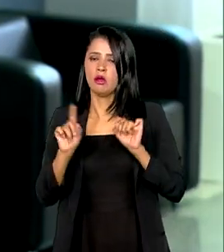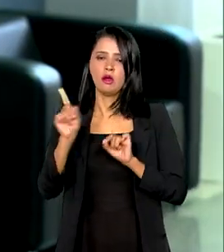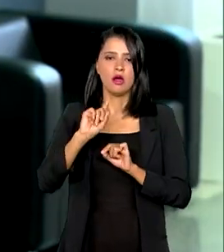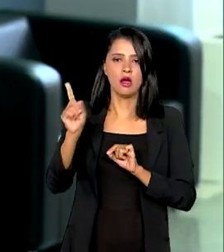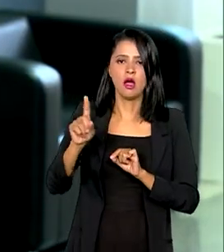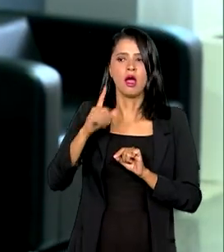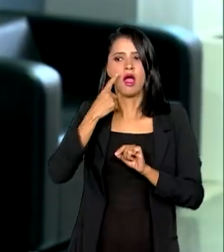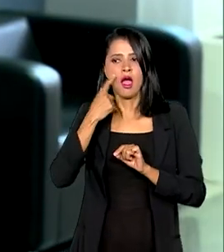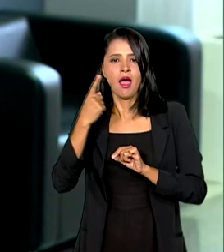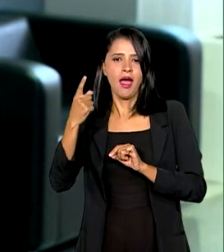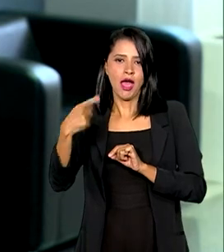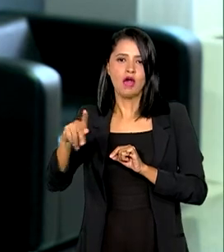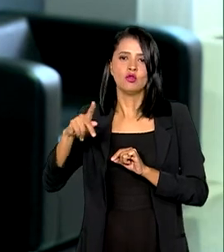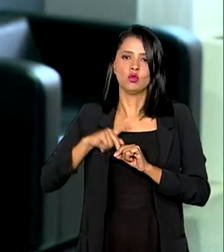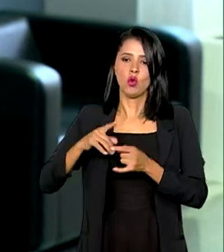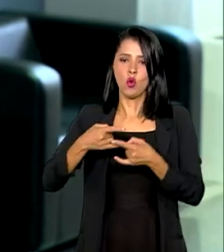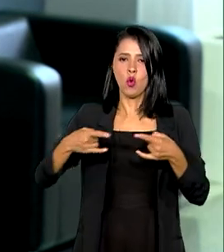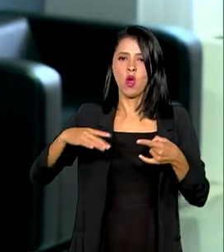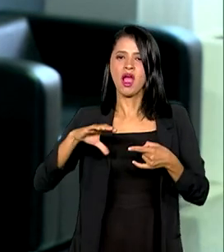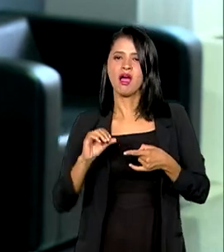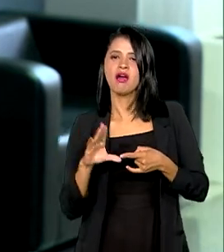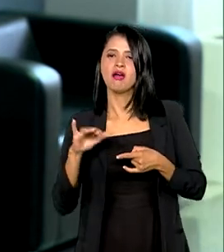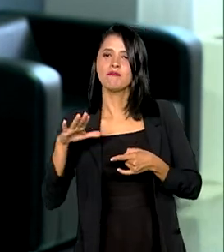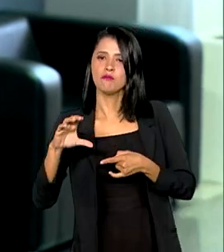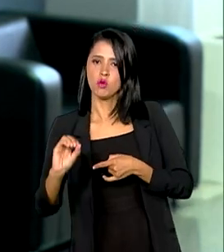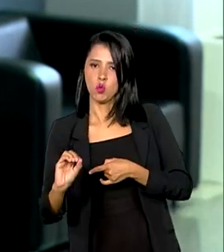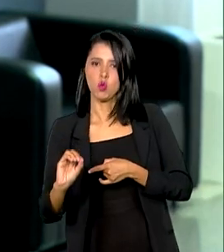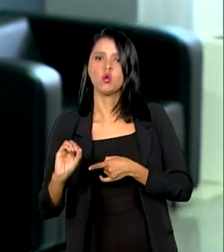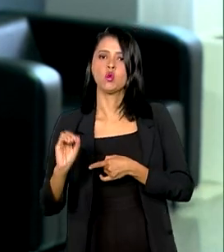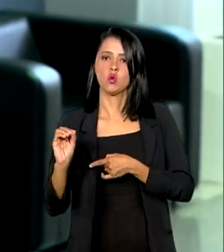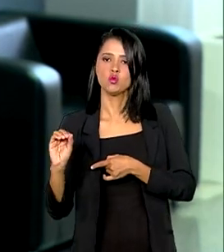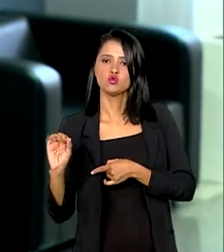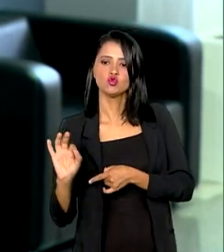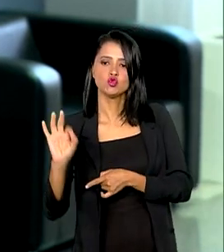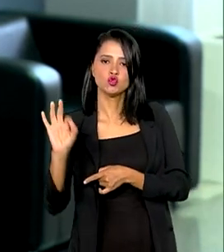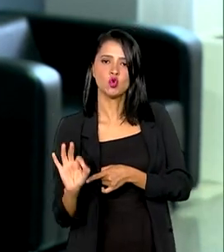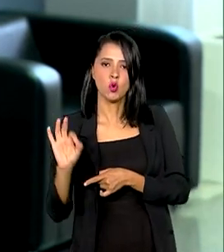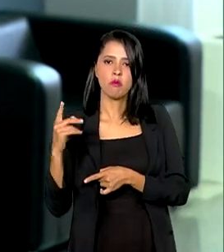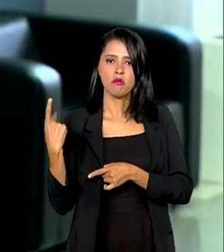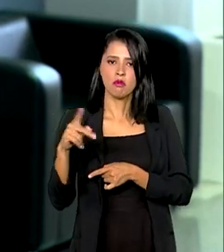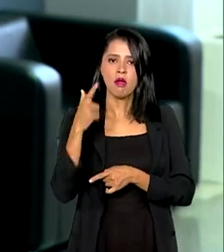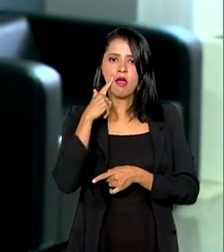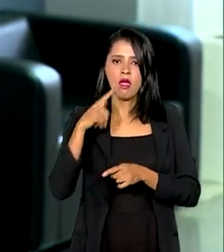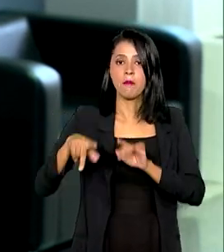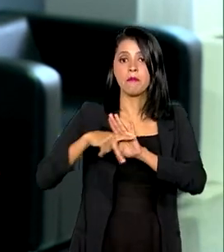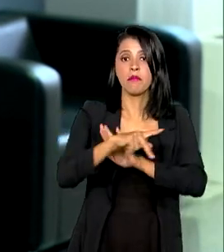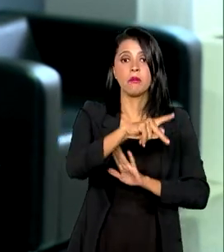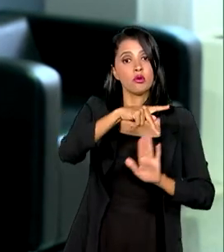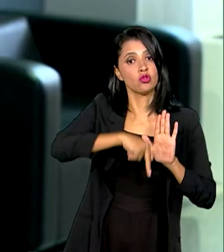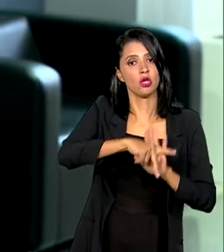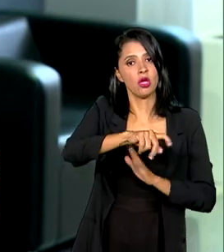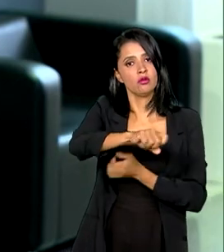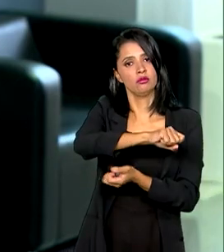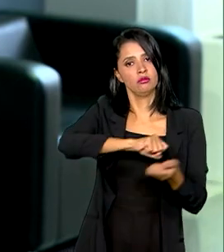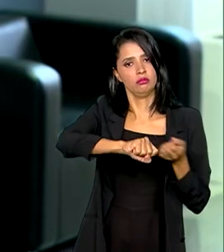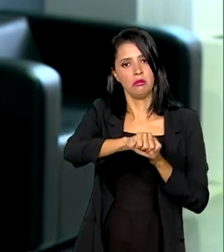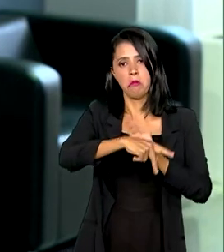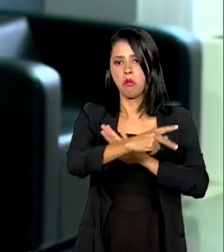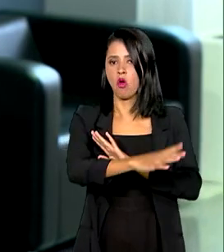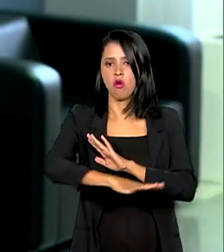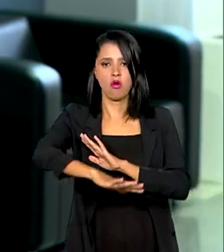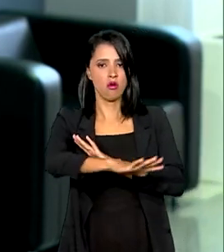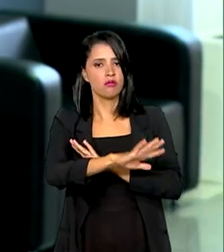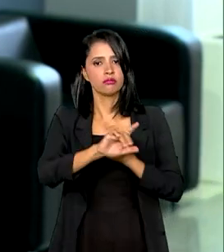mexer artificialmente no câmbio. Ele é uma proteção específica para projetos de sustentabilidade. E o objetivo é